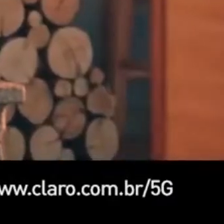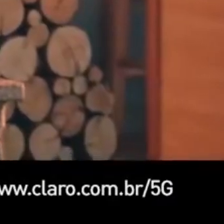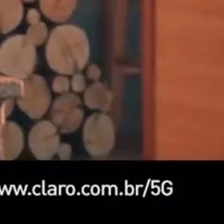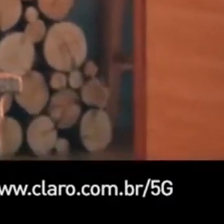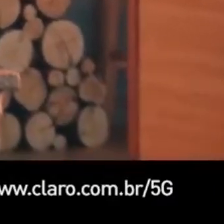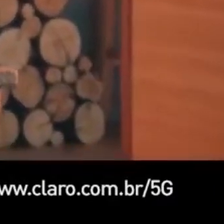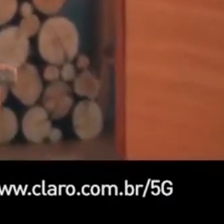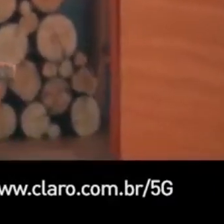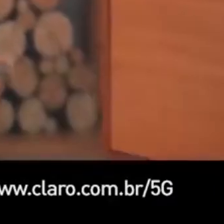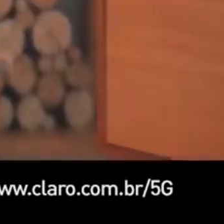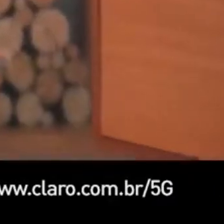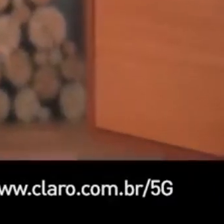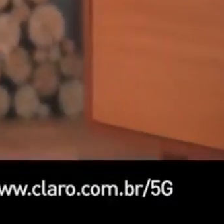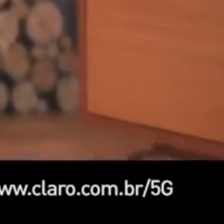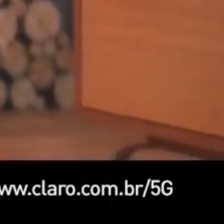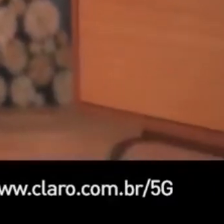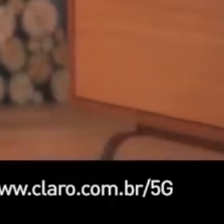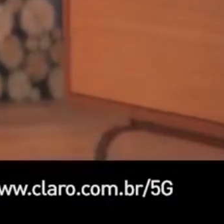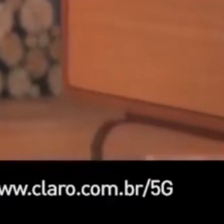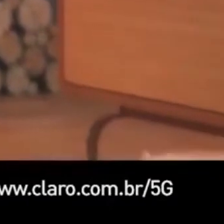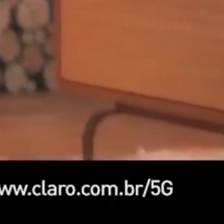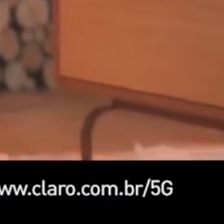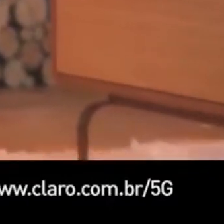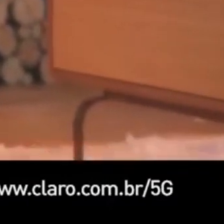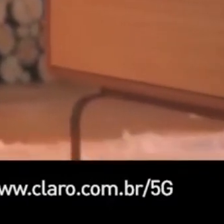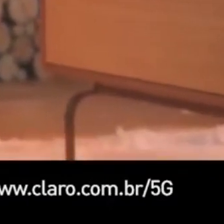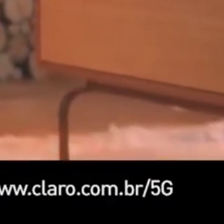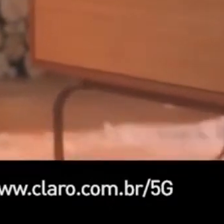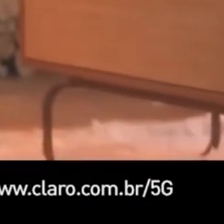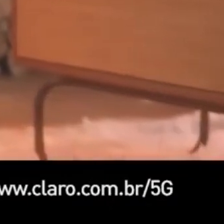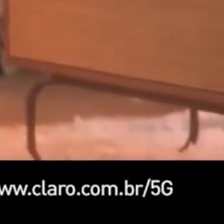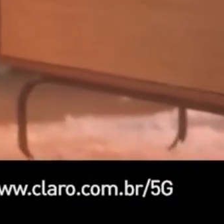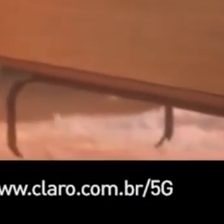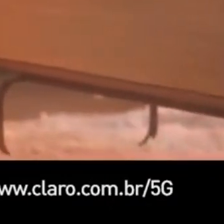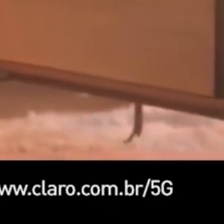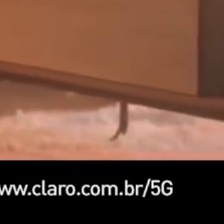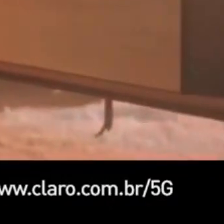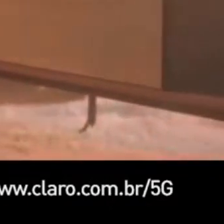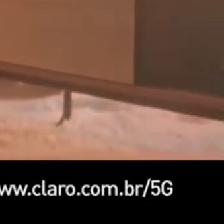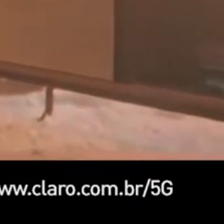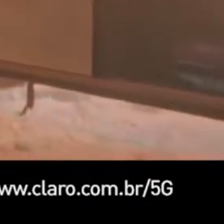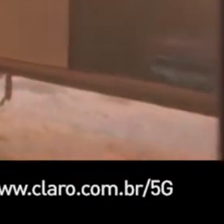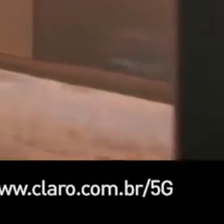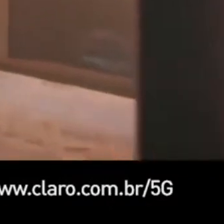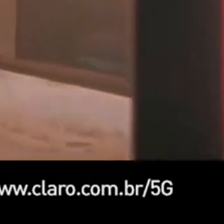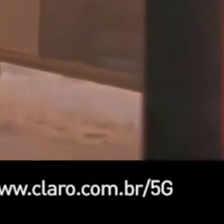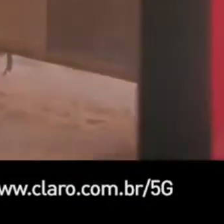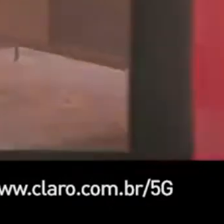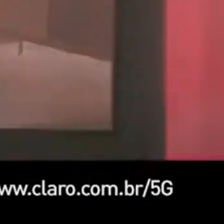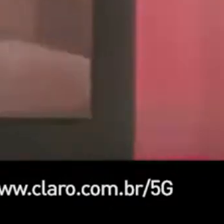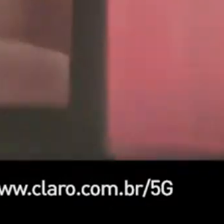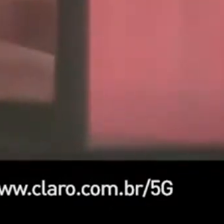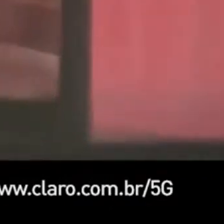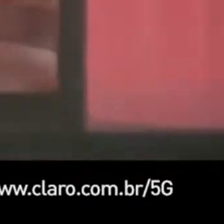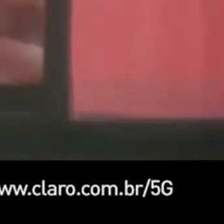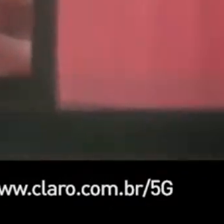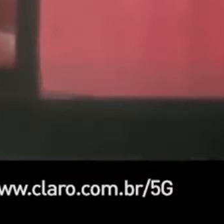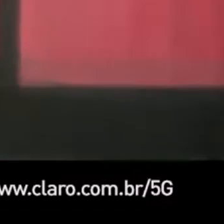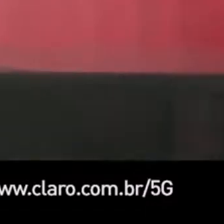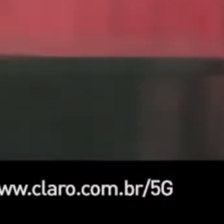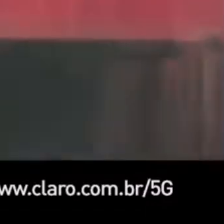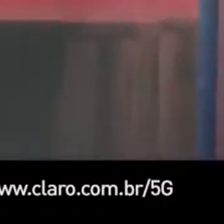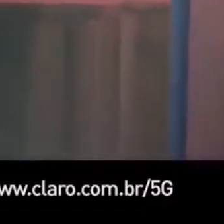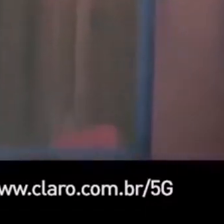Brasil Streaming e TV Que agora eu posso levar Comigo pra todo lugar Tudo